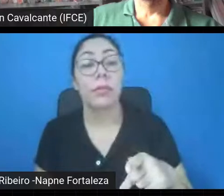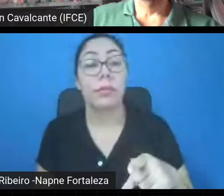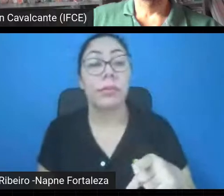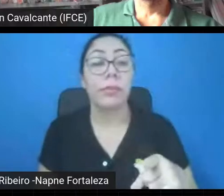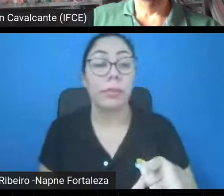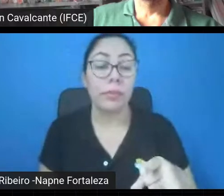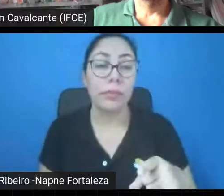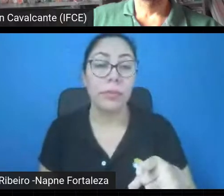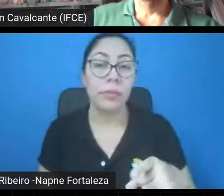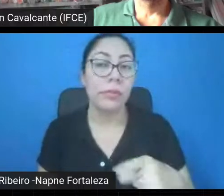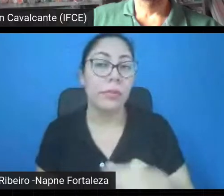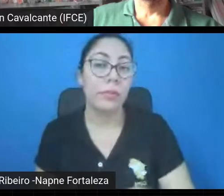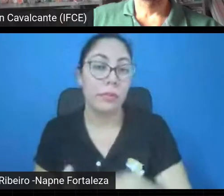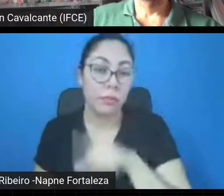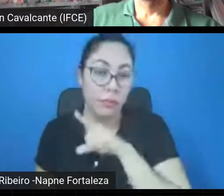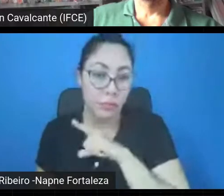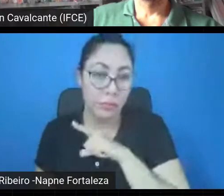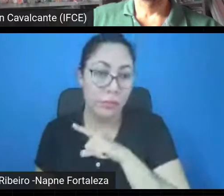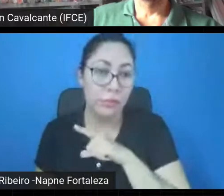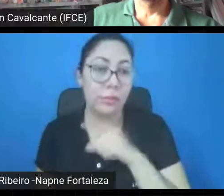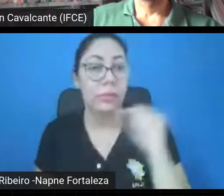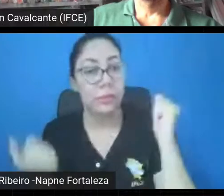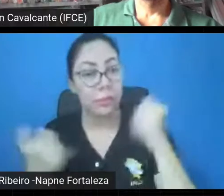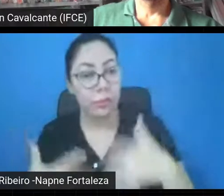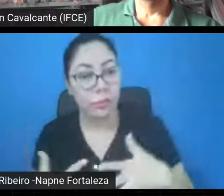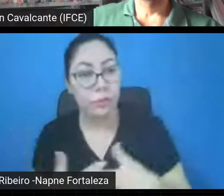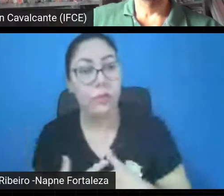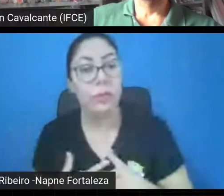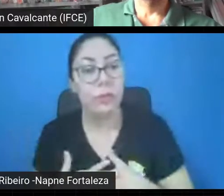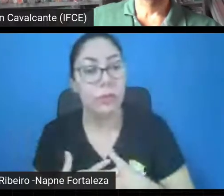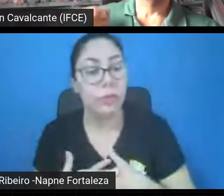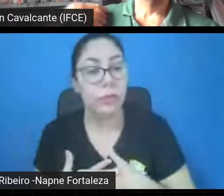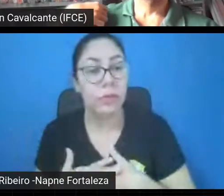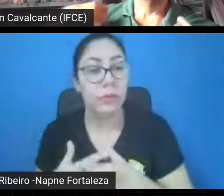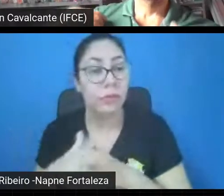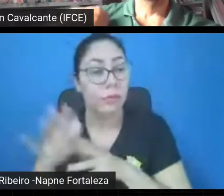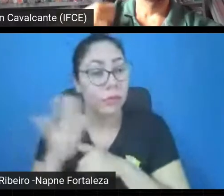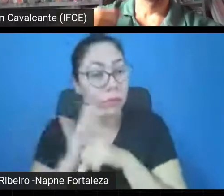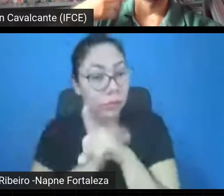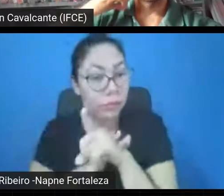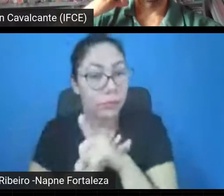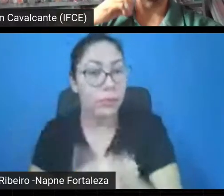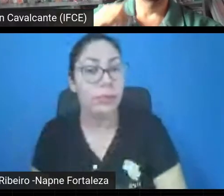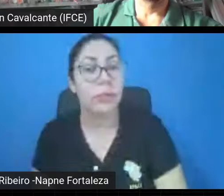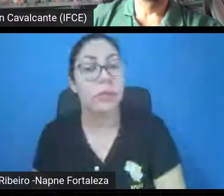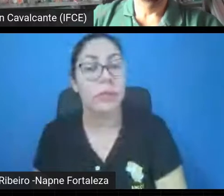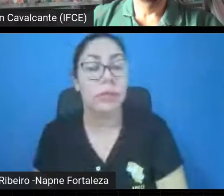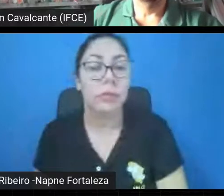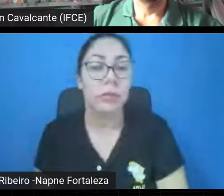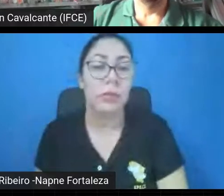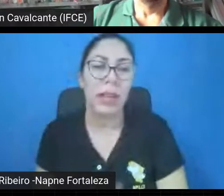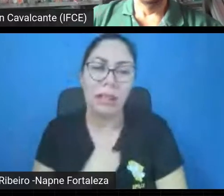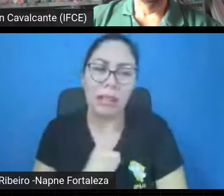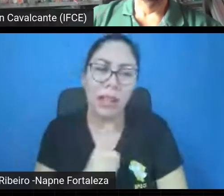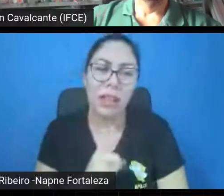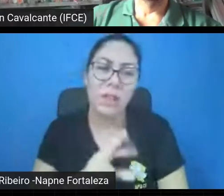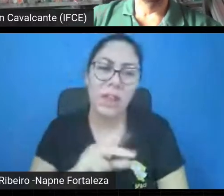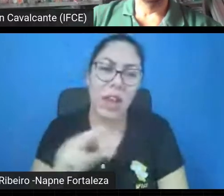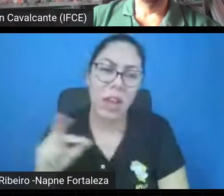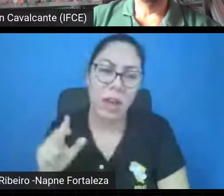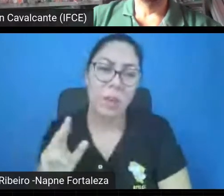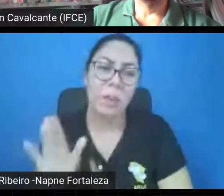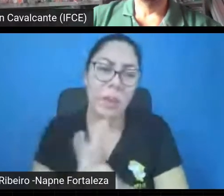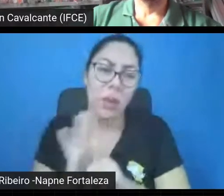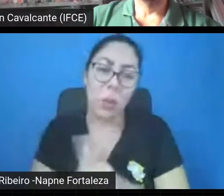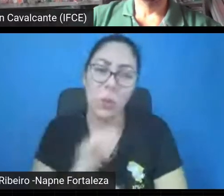o Kevin Tabosa perguntou aqui, uma pergunta que nós pulamos aí, tinha muita pergunta aqui, não sei se deu para responder todas